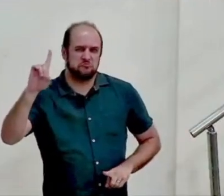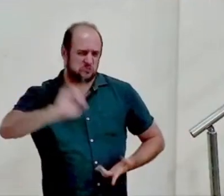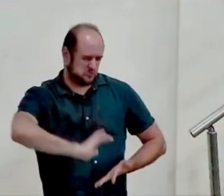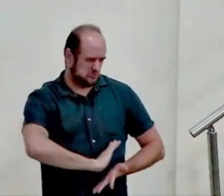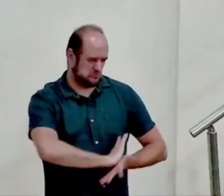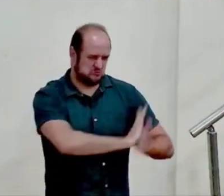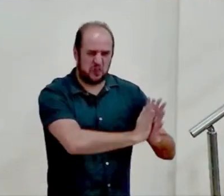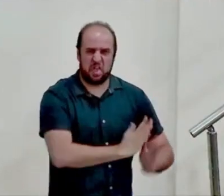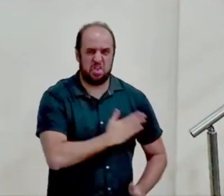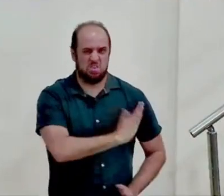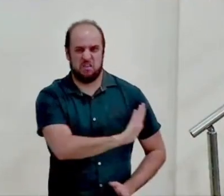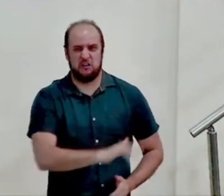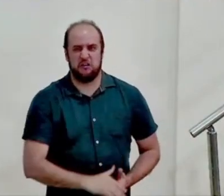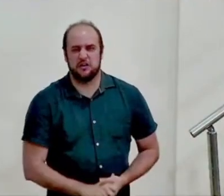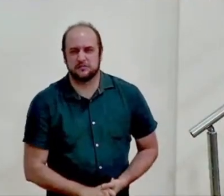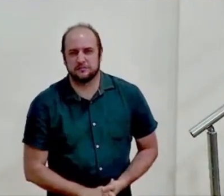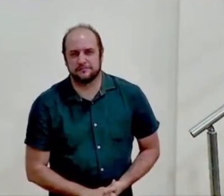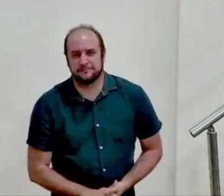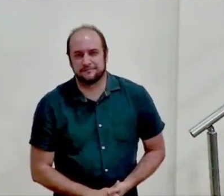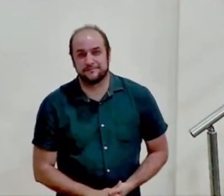talvez meus amados